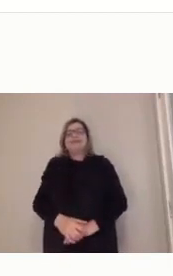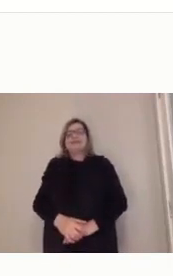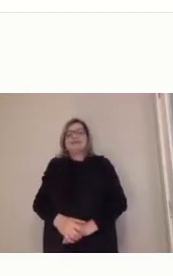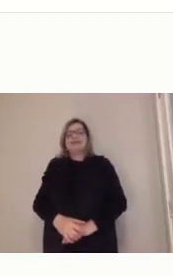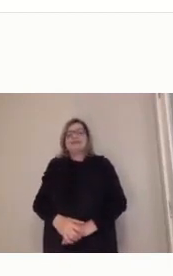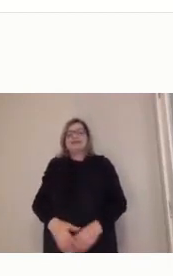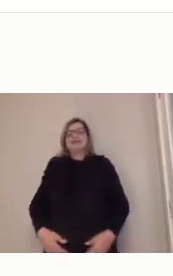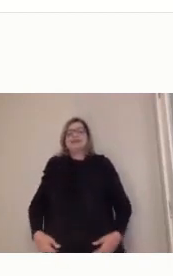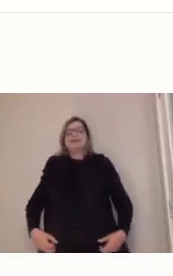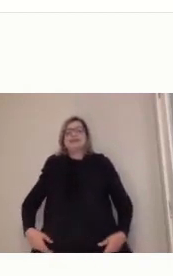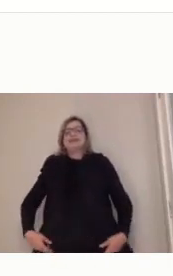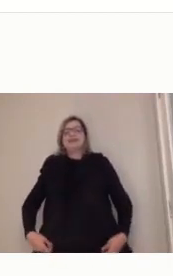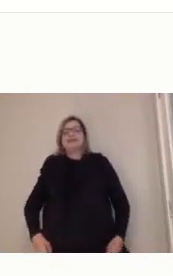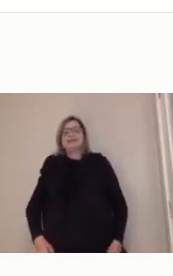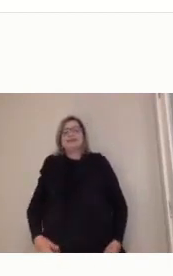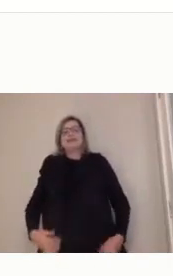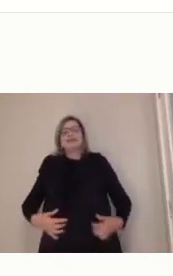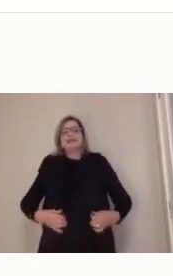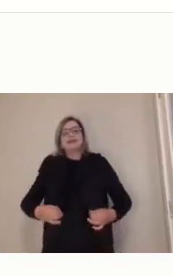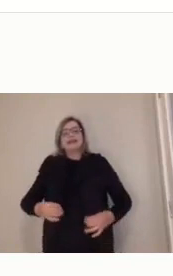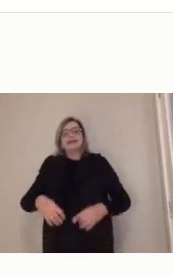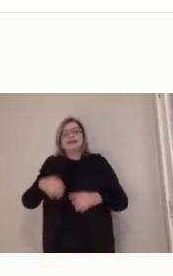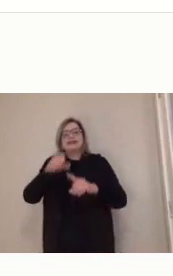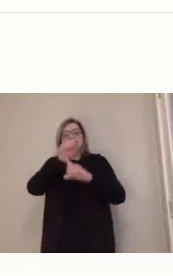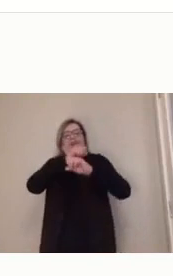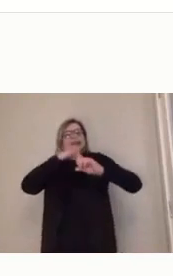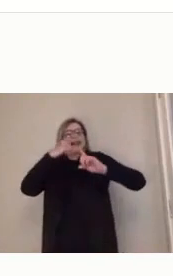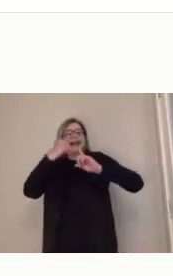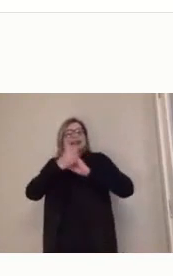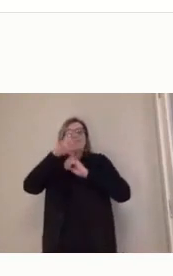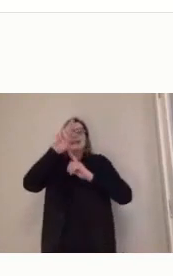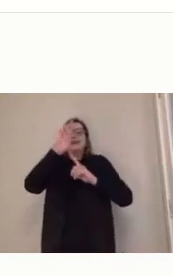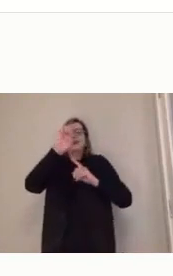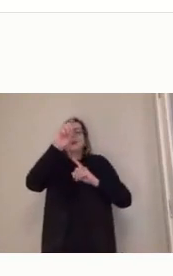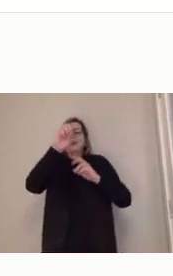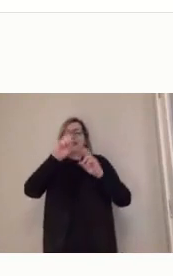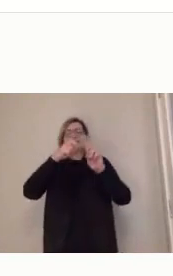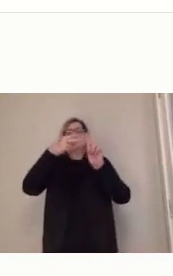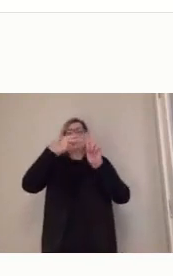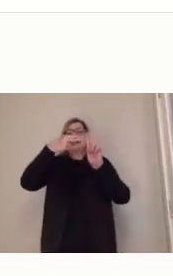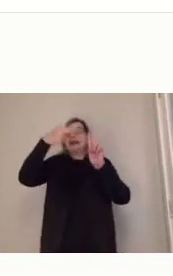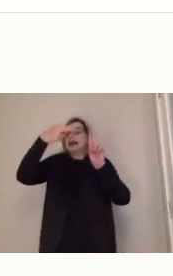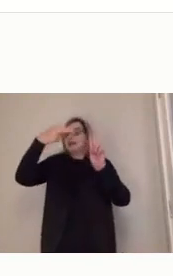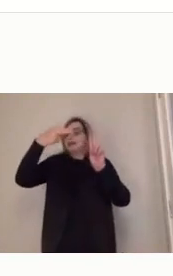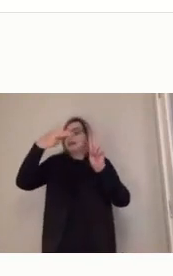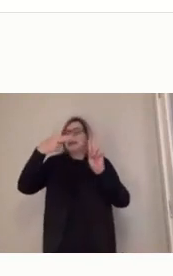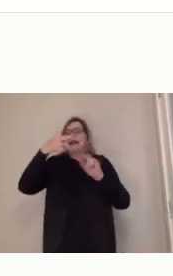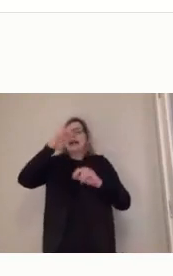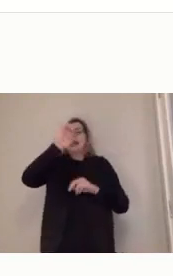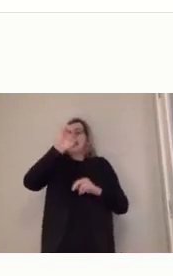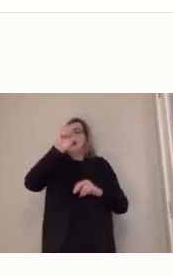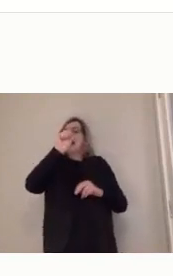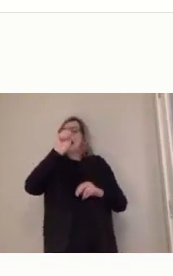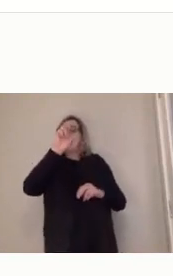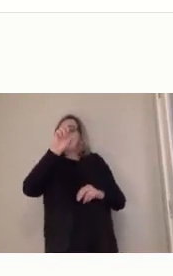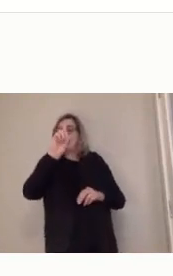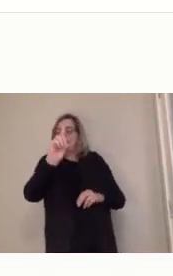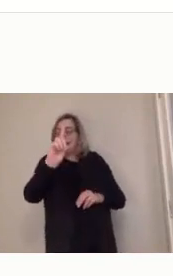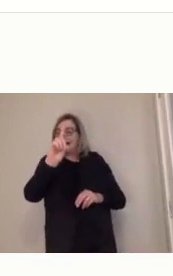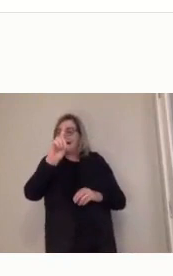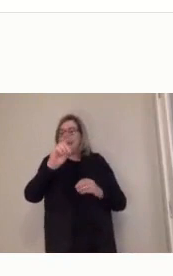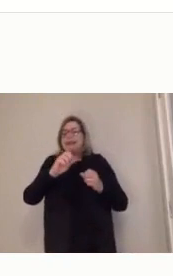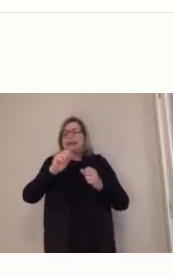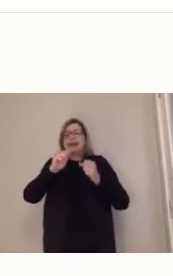Desculpa, então, sociedade em rede, a segunda unidade é a AD como ação política e educativa, então, a gente tem que